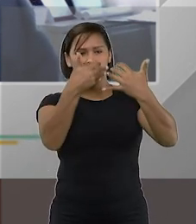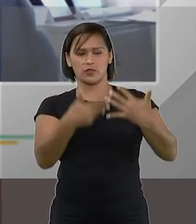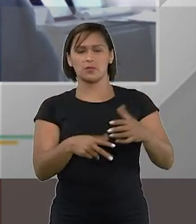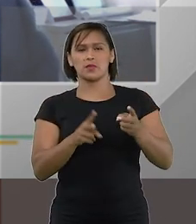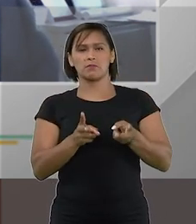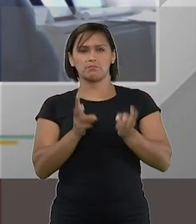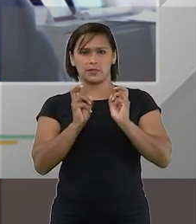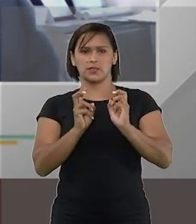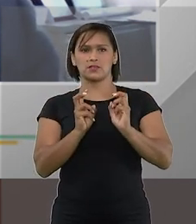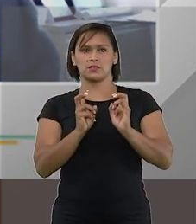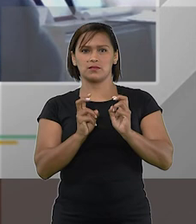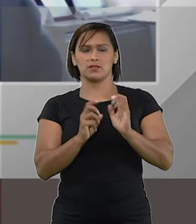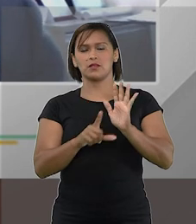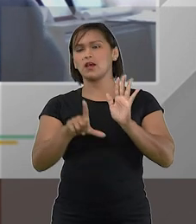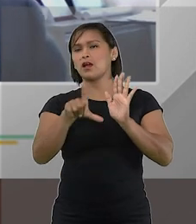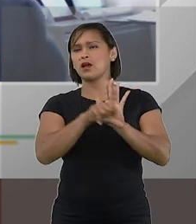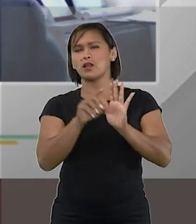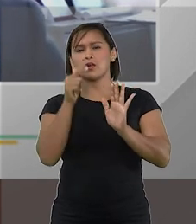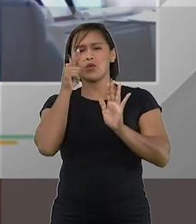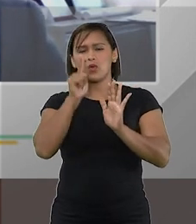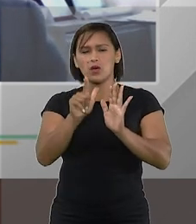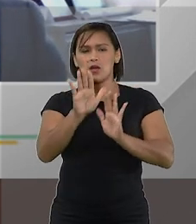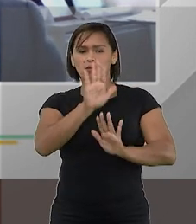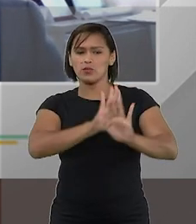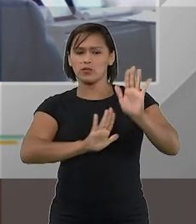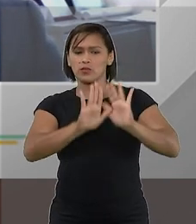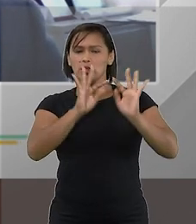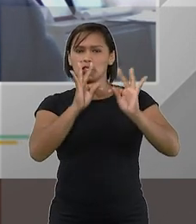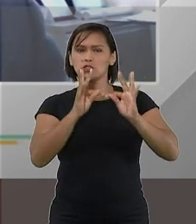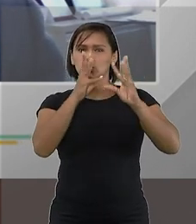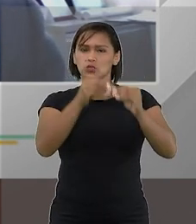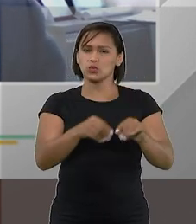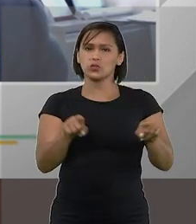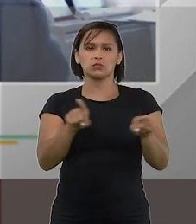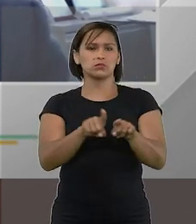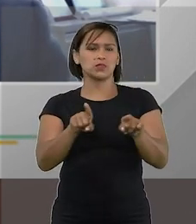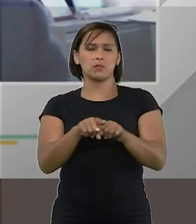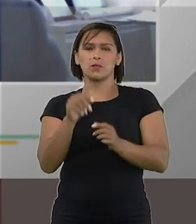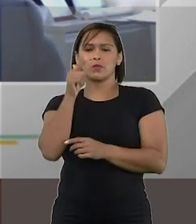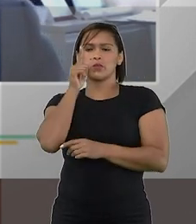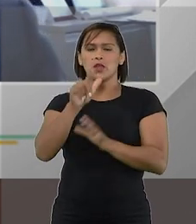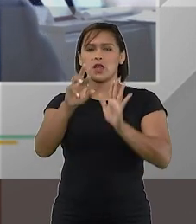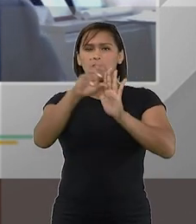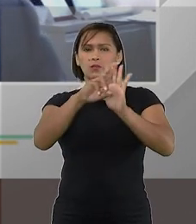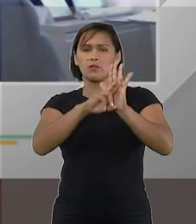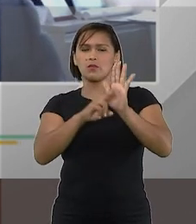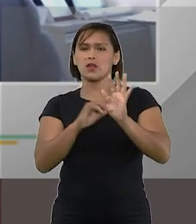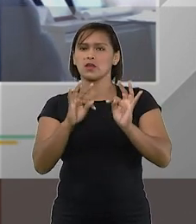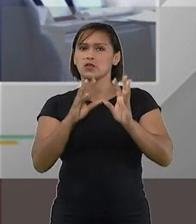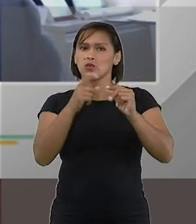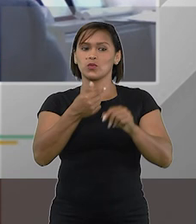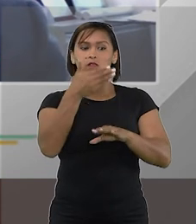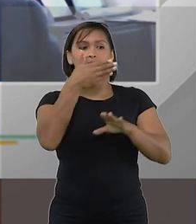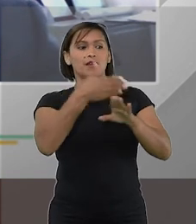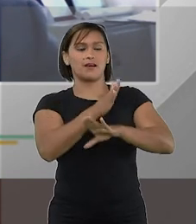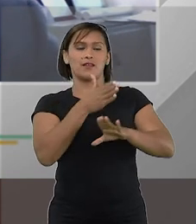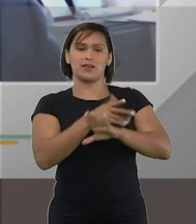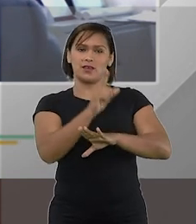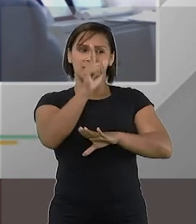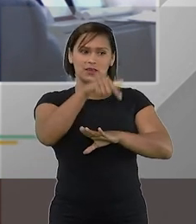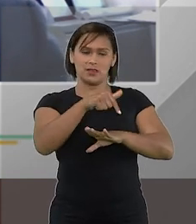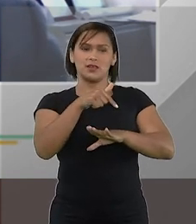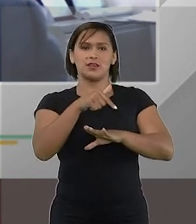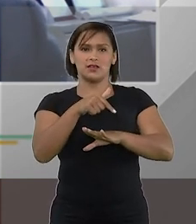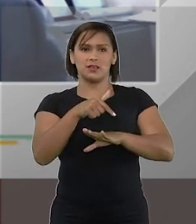muito bem observado a lei não consegue prever tudo e não consegue regular tudo e aí entra